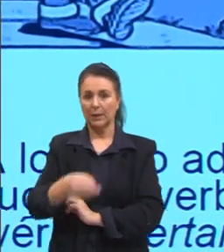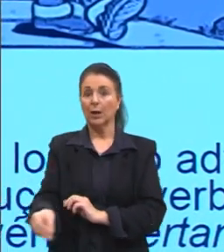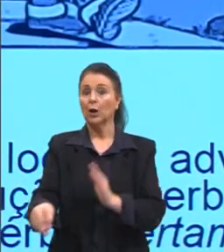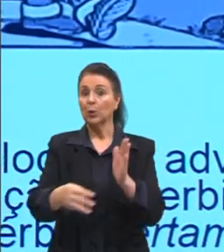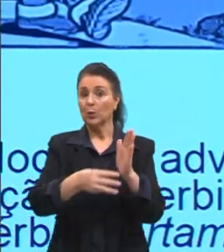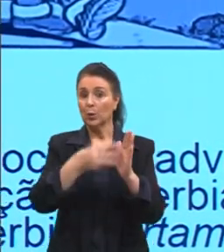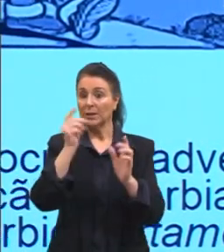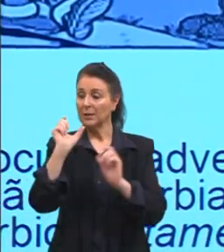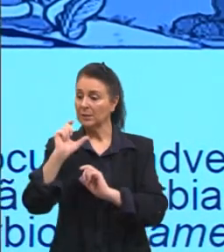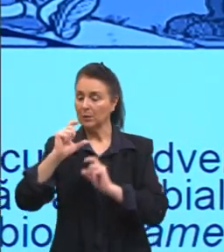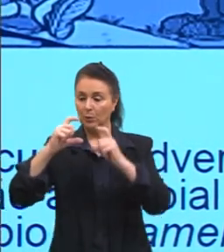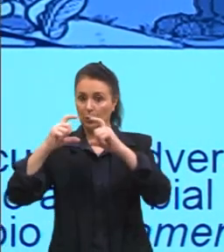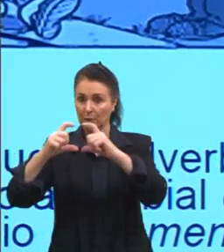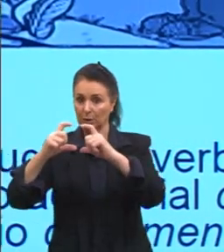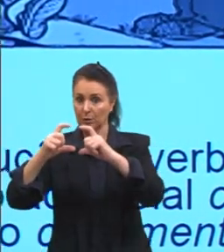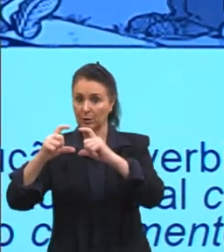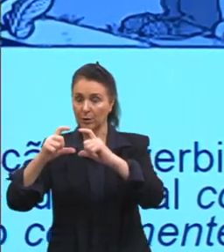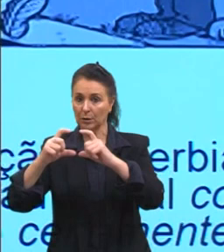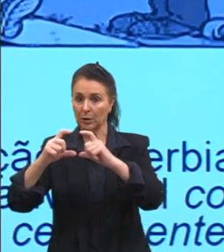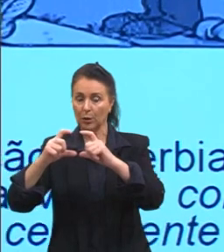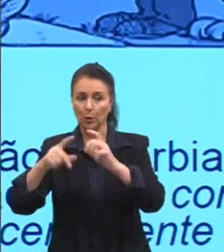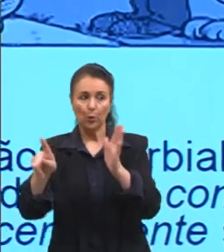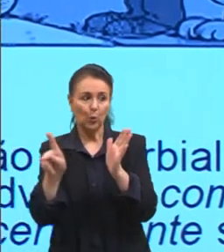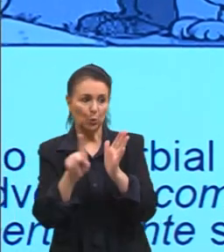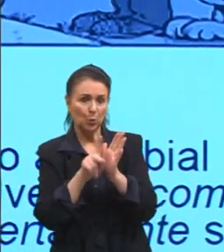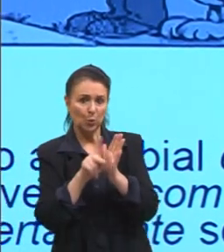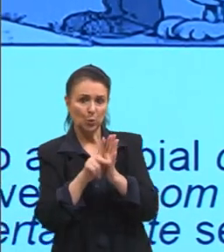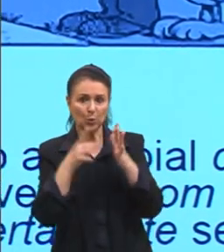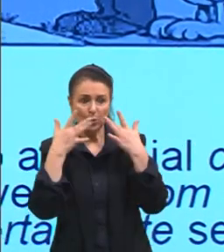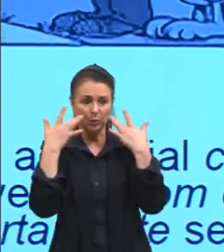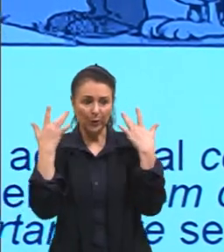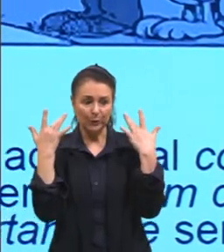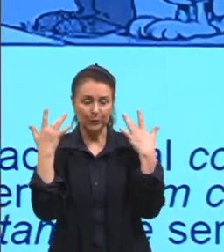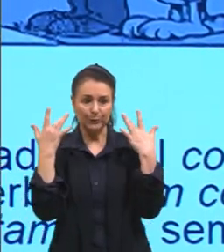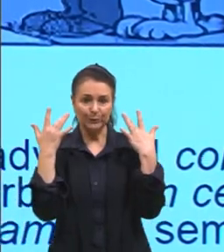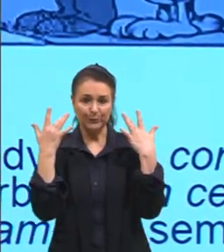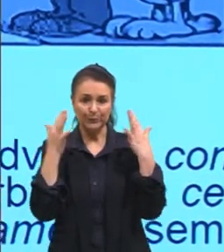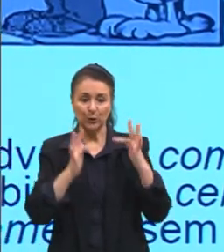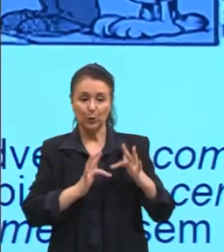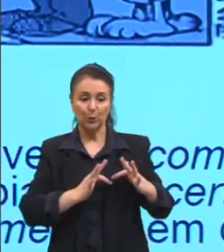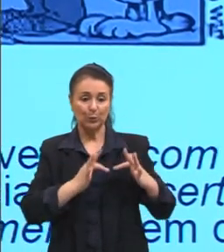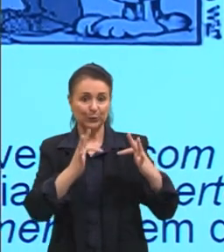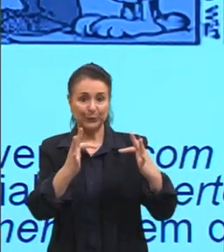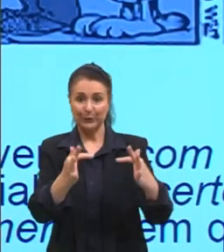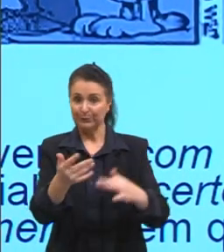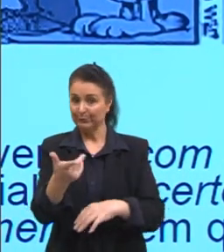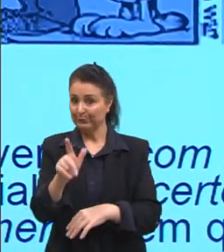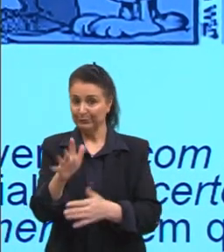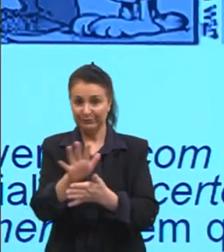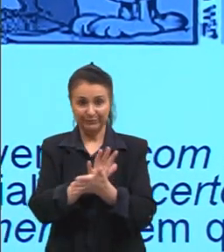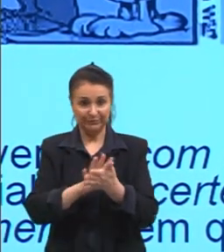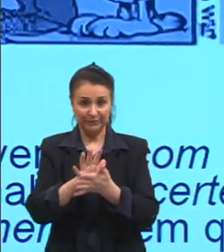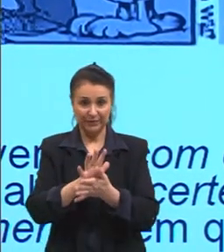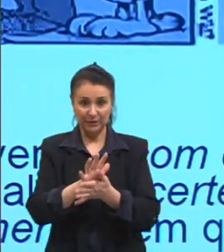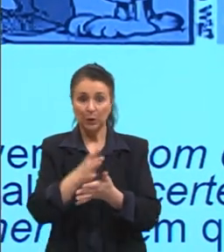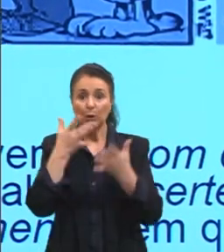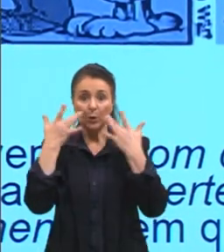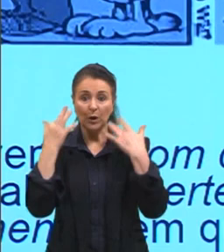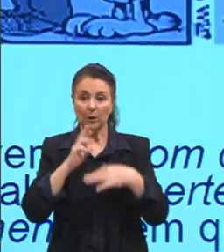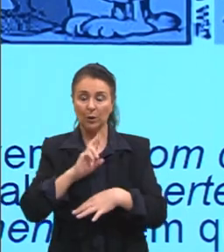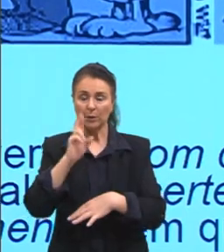terceiro, o dono do garfo diz. Humildade não funciona. E o garfo responde